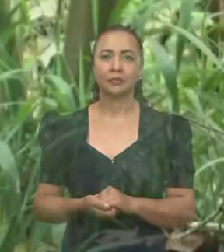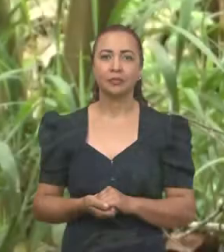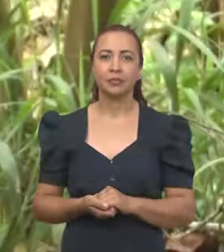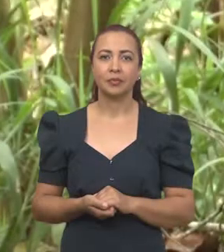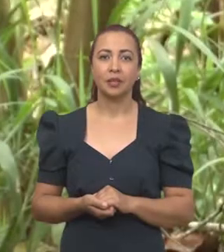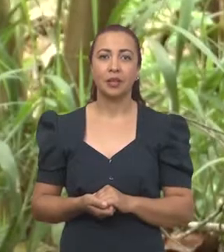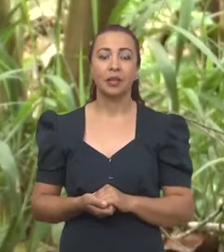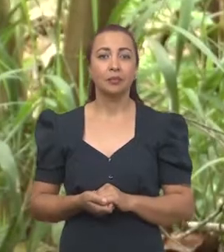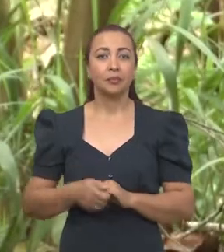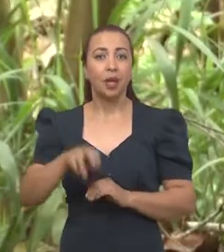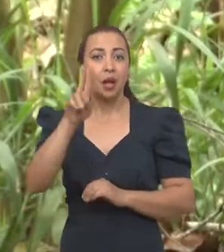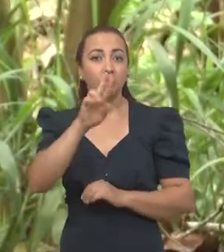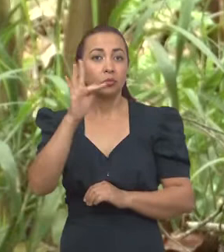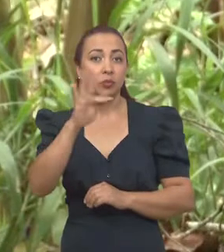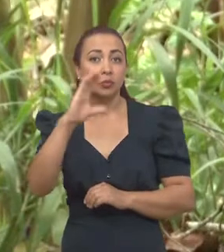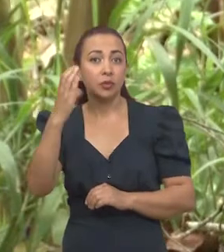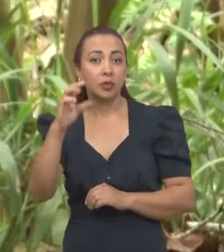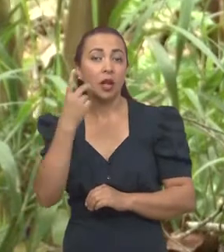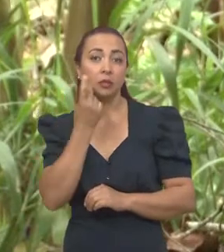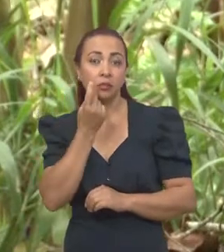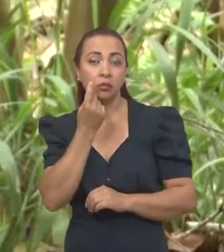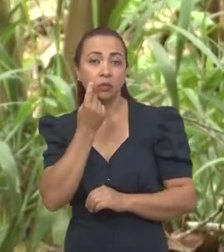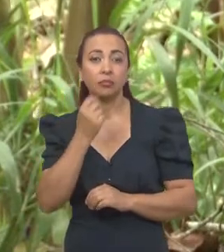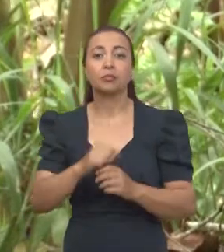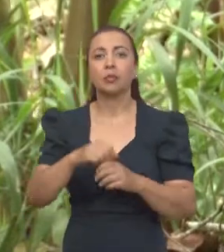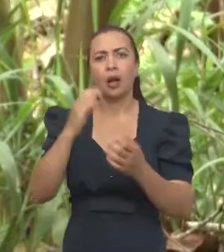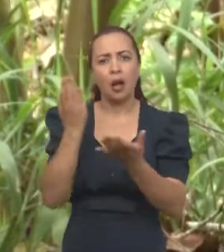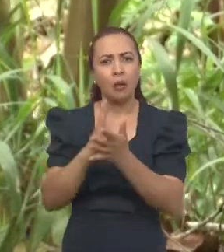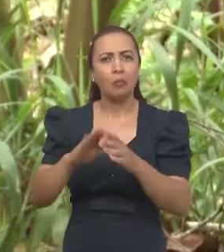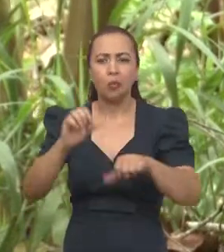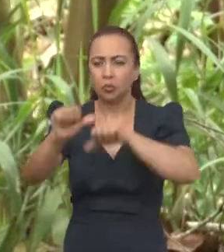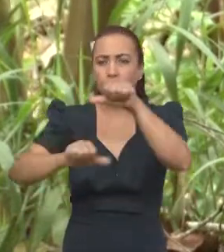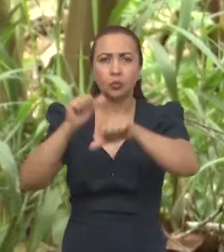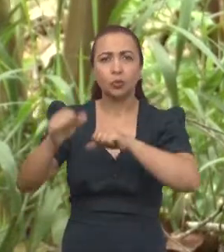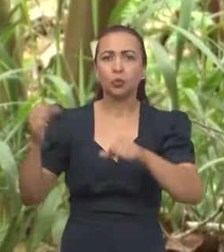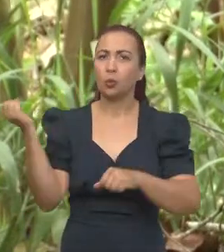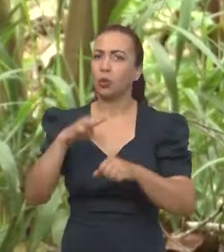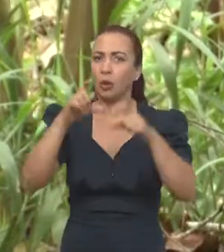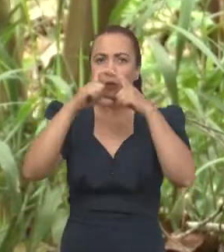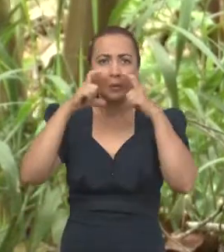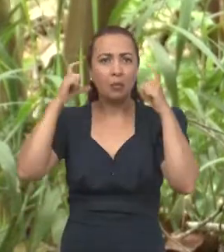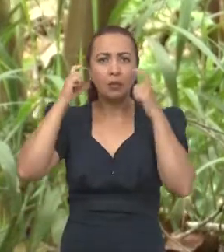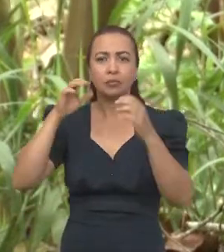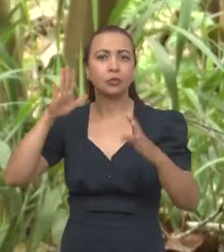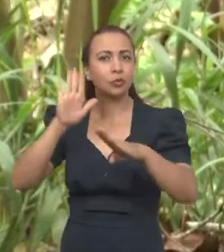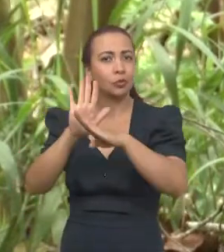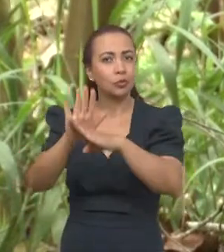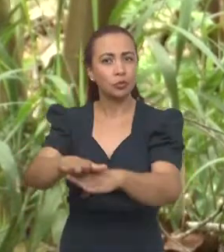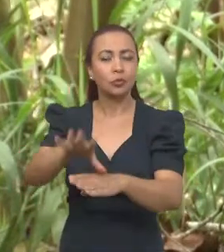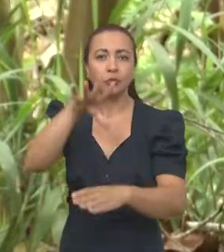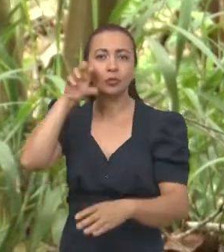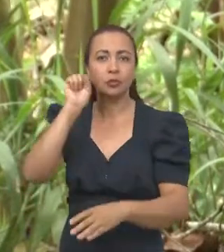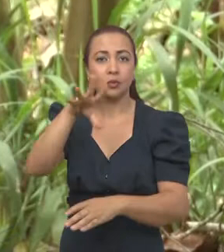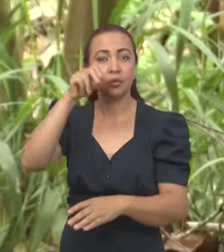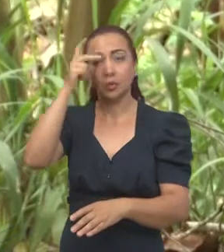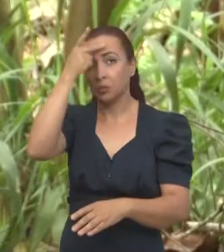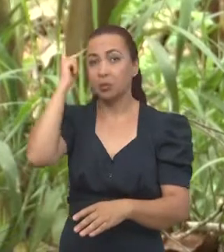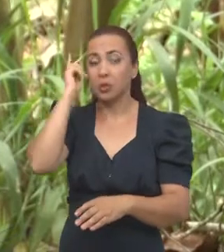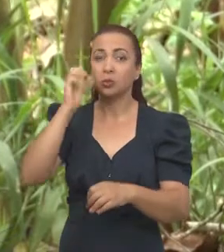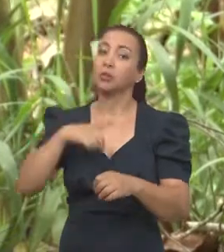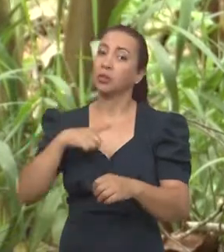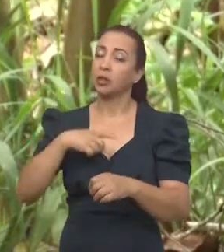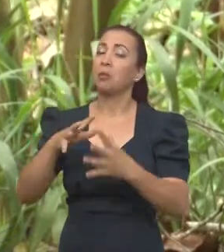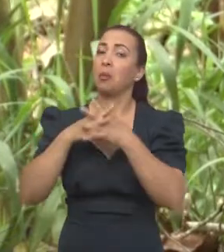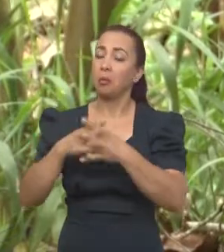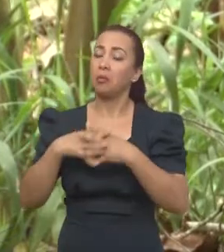A Universidade Federal do Ceará acaba de desenvolver o protótipo de uma nova máscara de assistência ventilatória para pacientes